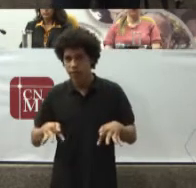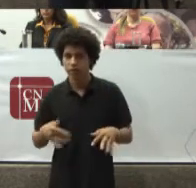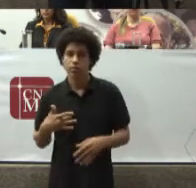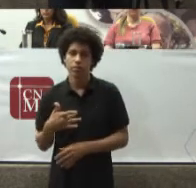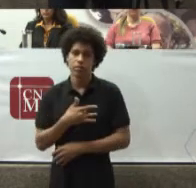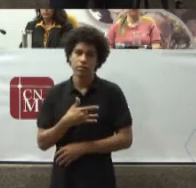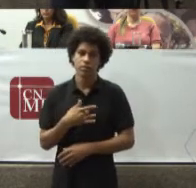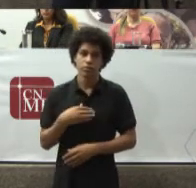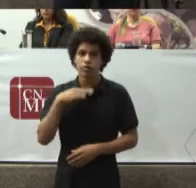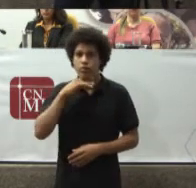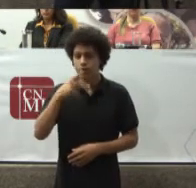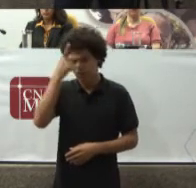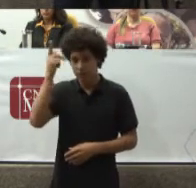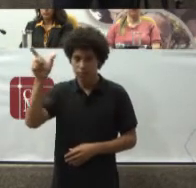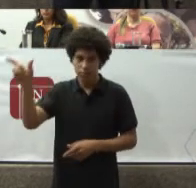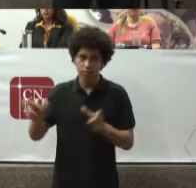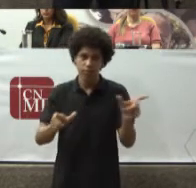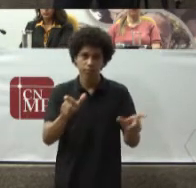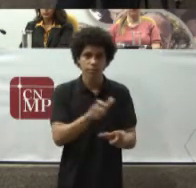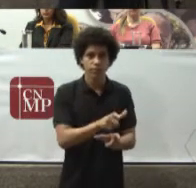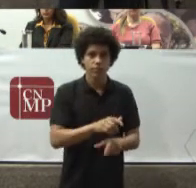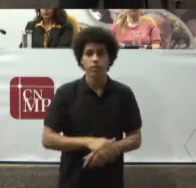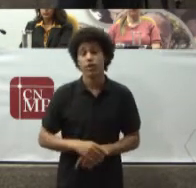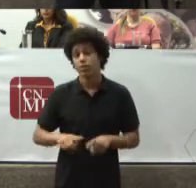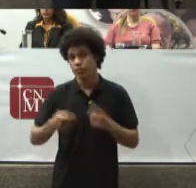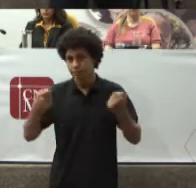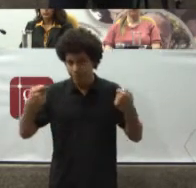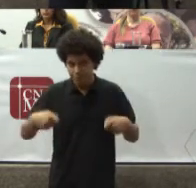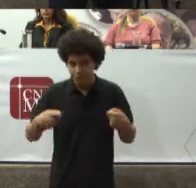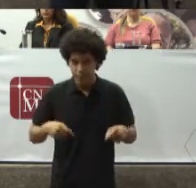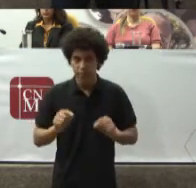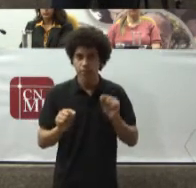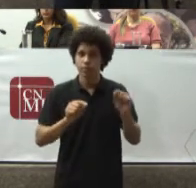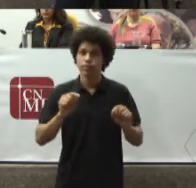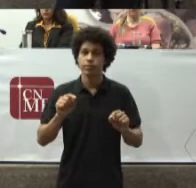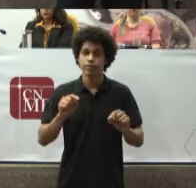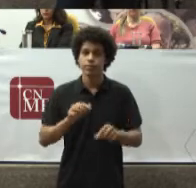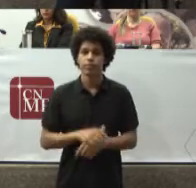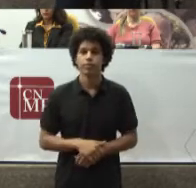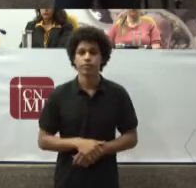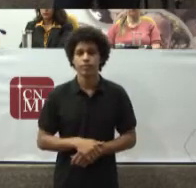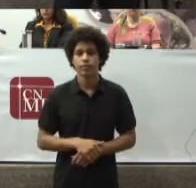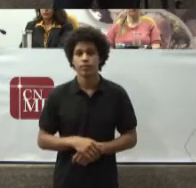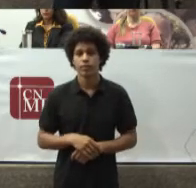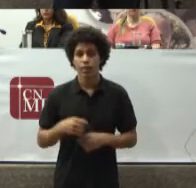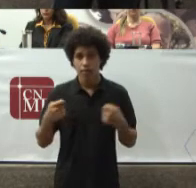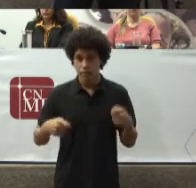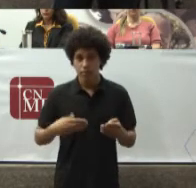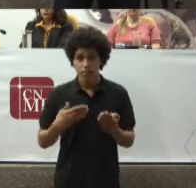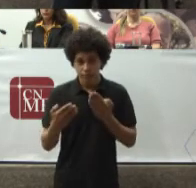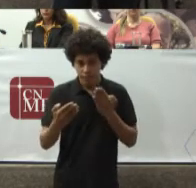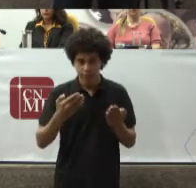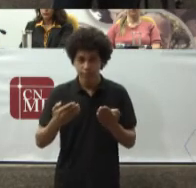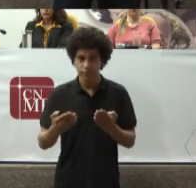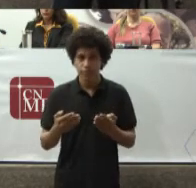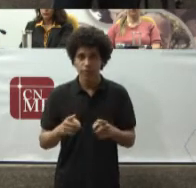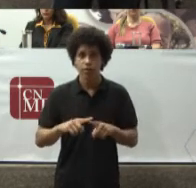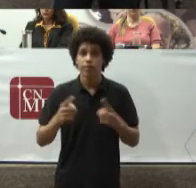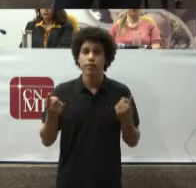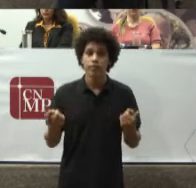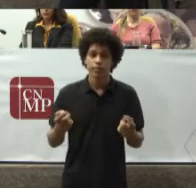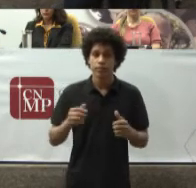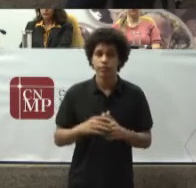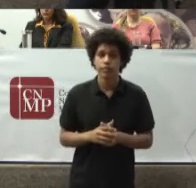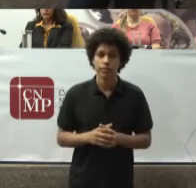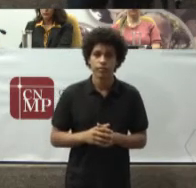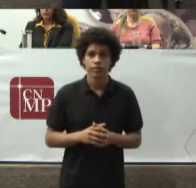Se destina Mas é também Preciso Termos É preciso Que tenhamos Esse diálogo Para que O